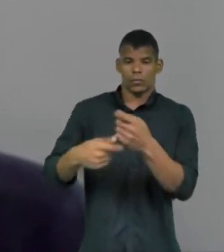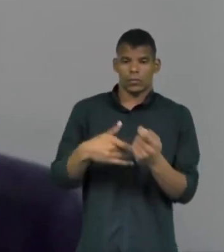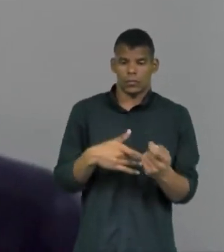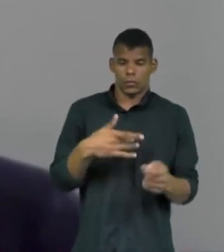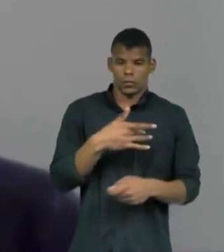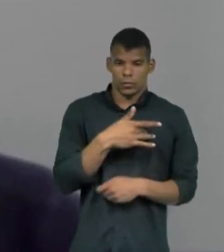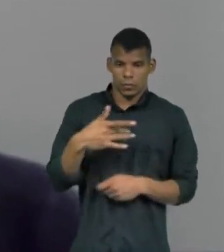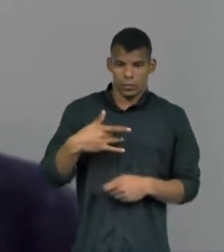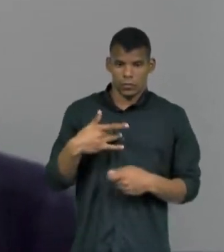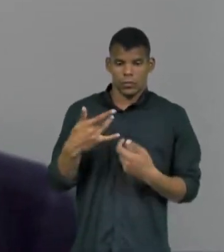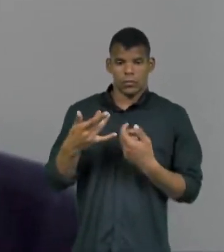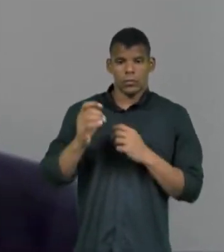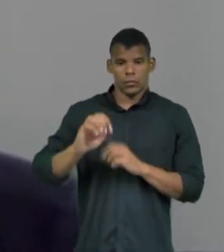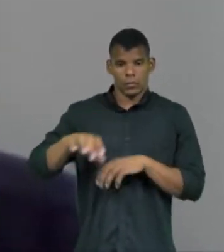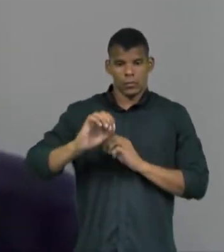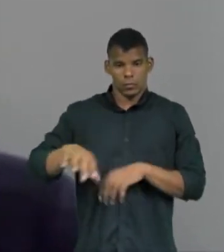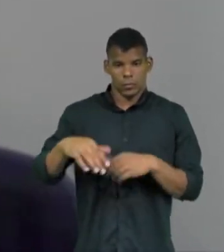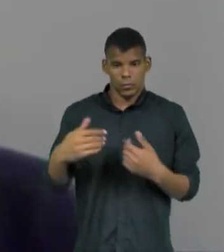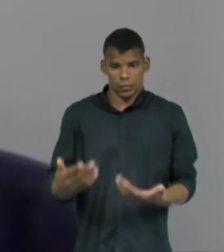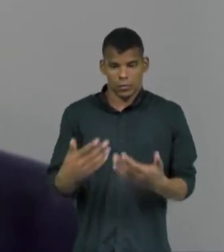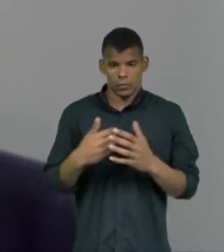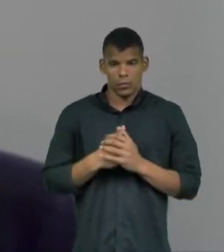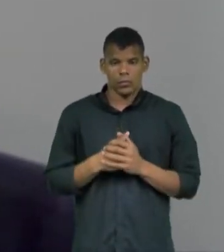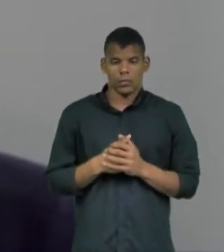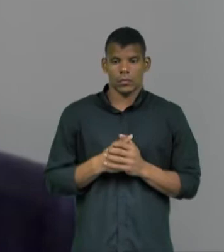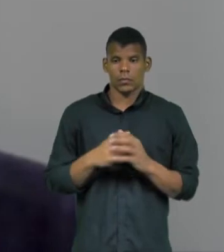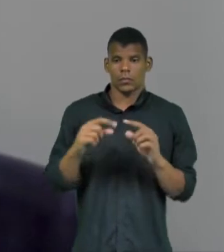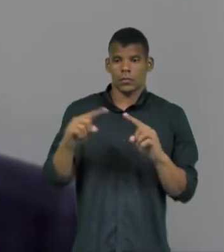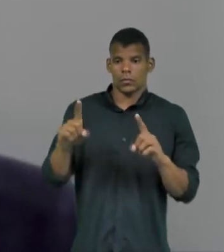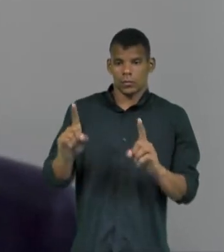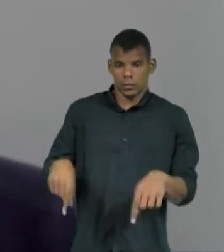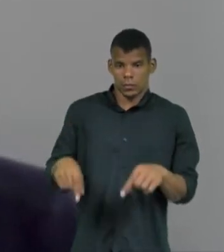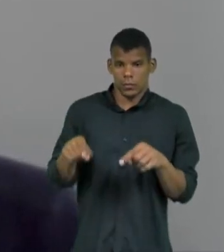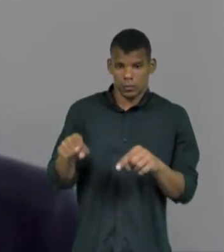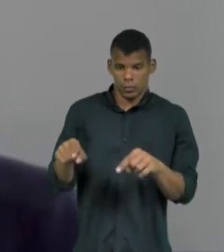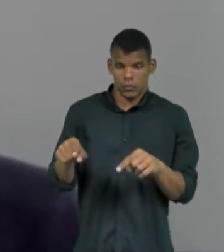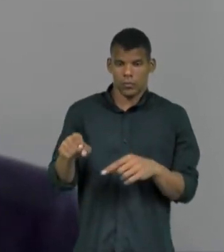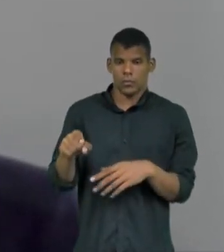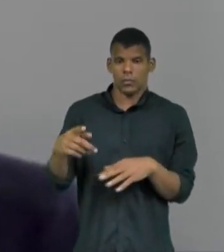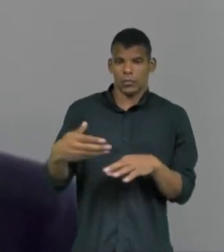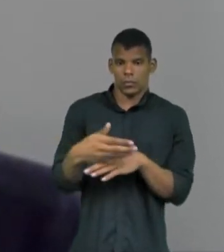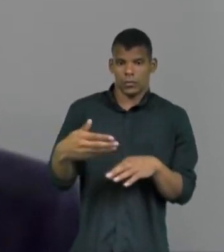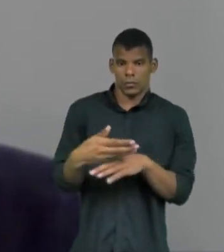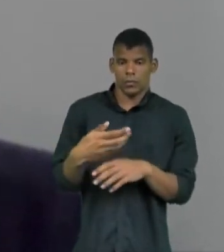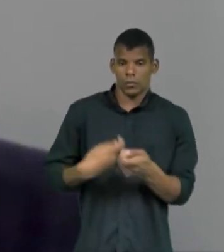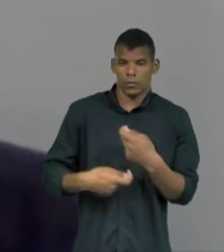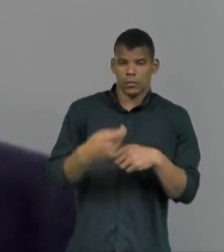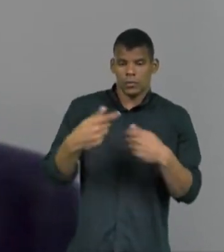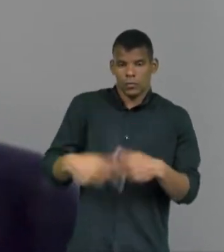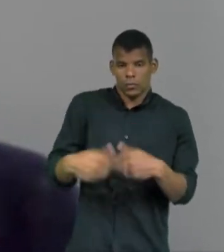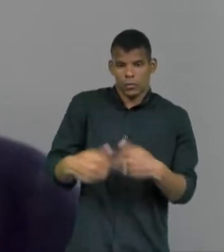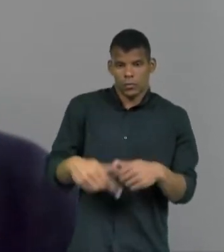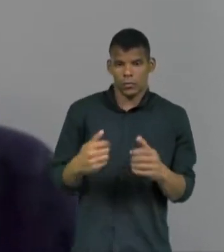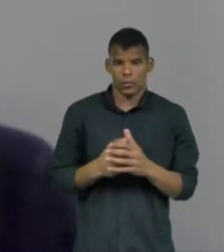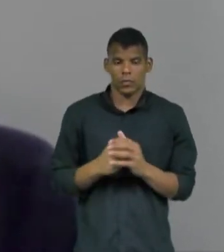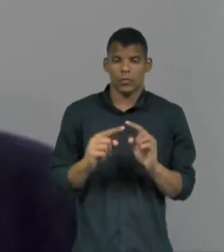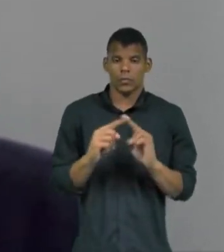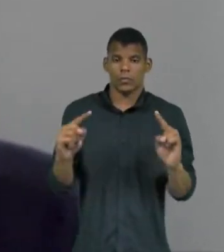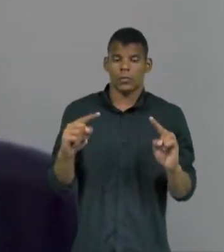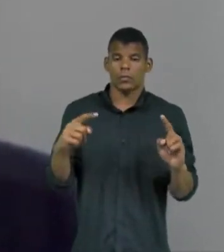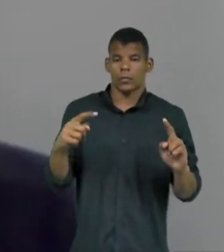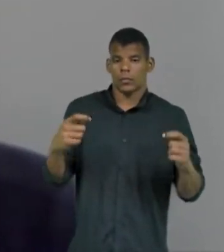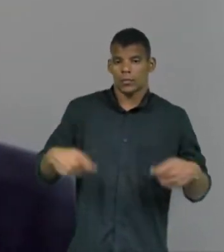para a educação, para projetos, para reinserção no mercado de trabalho, mas, para isso, você tem que